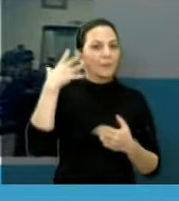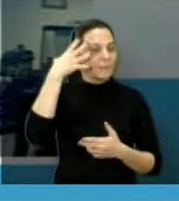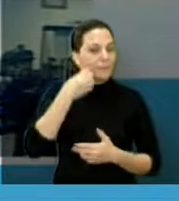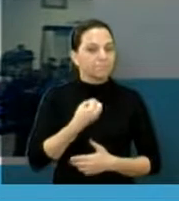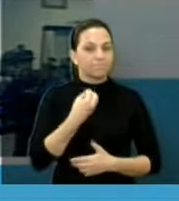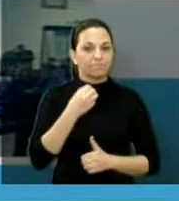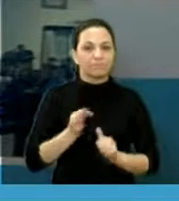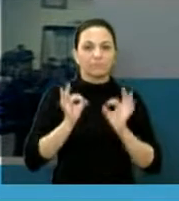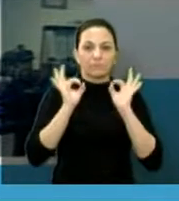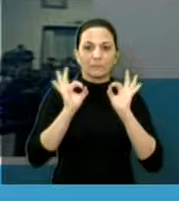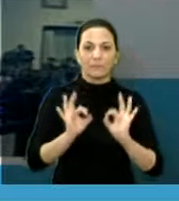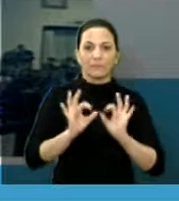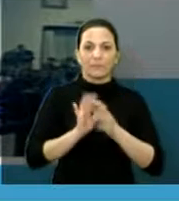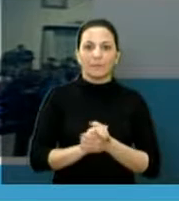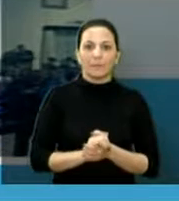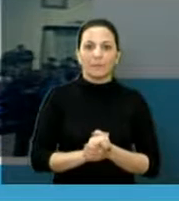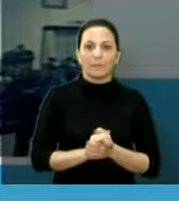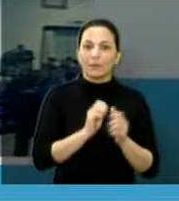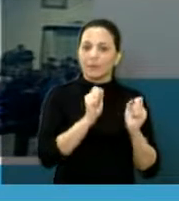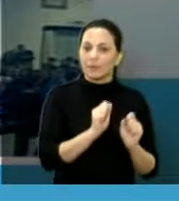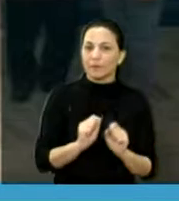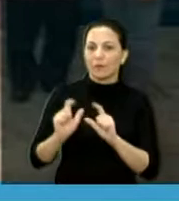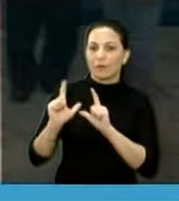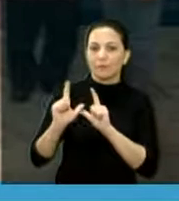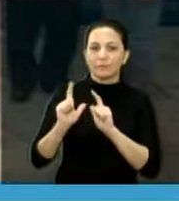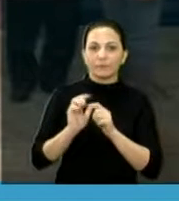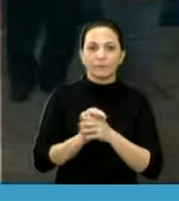passar o vídeo ou as fotos.